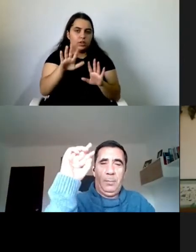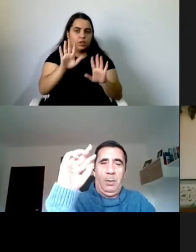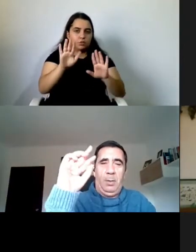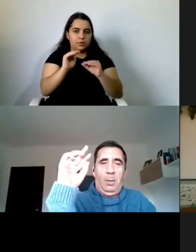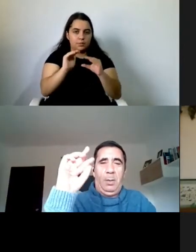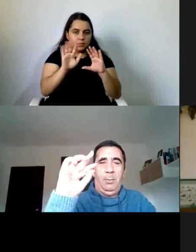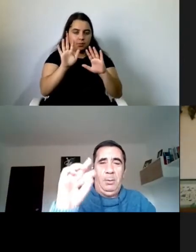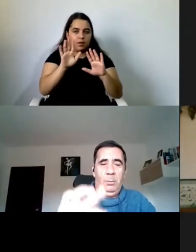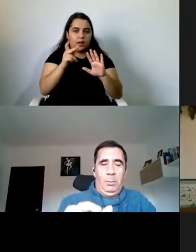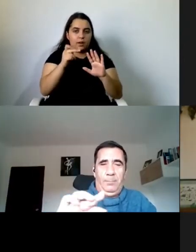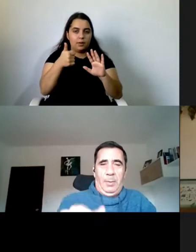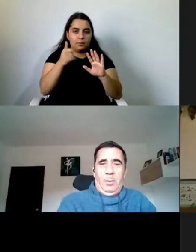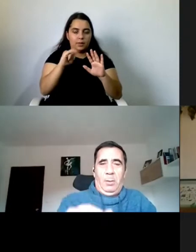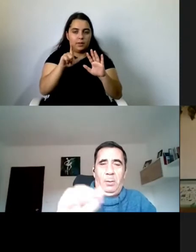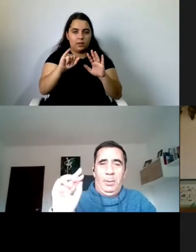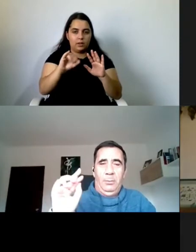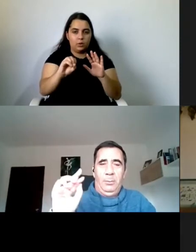condiciona.